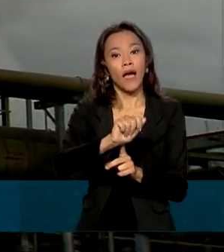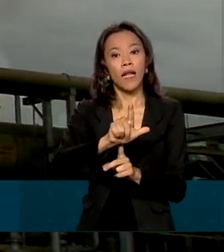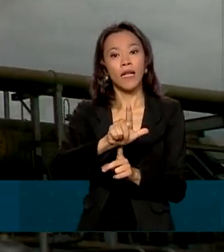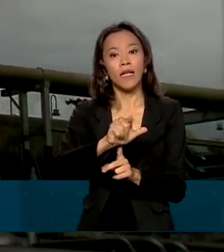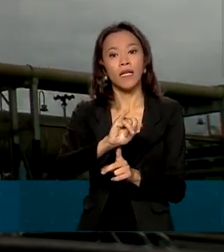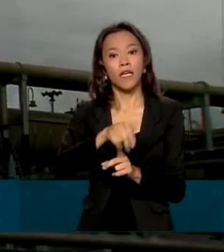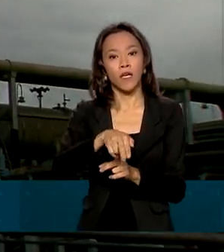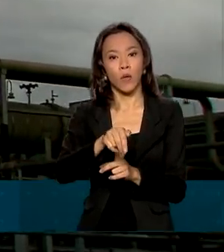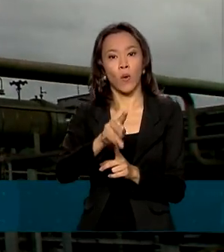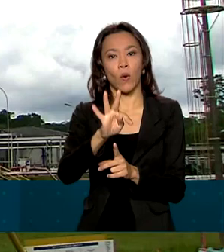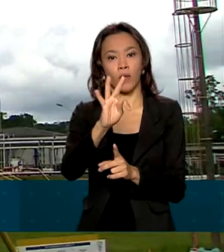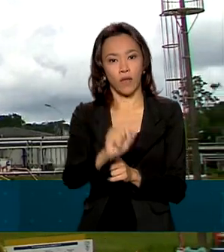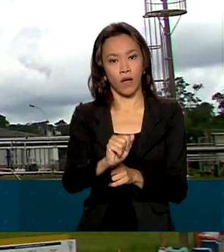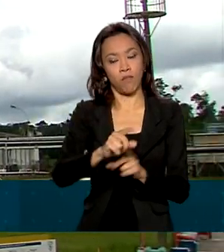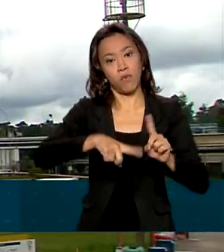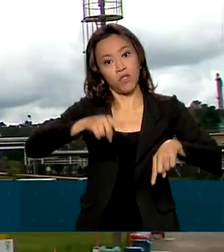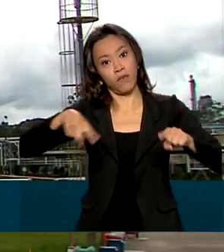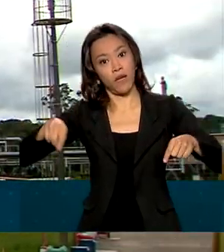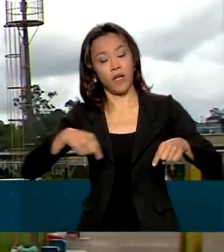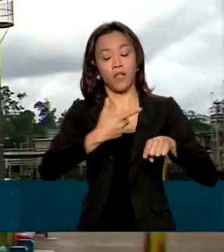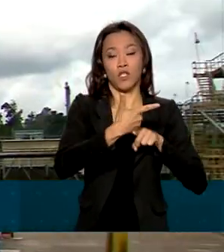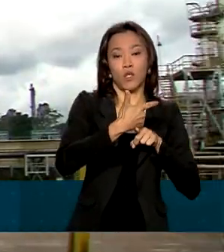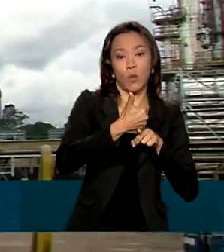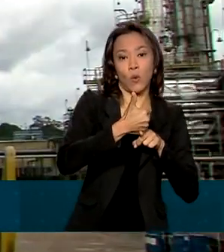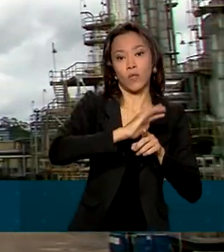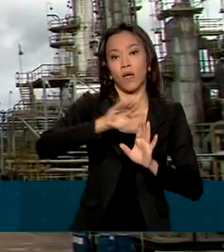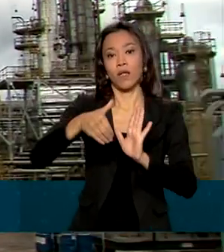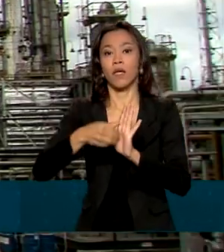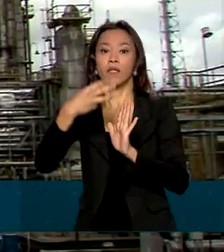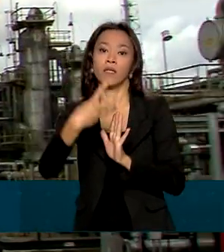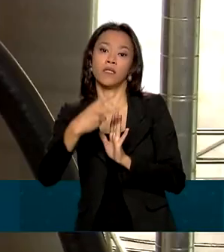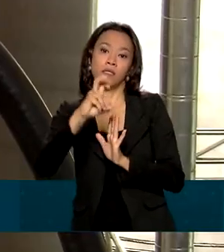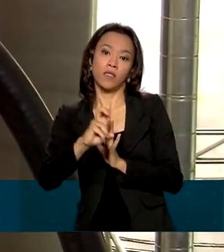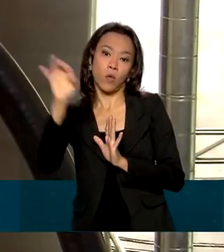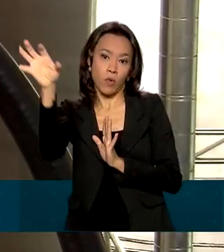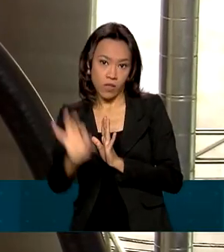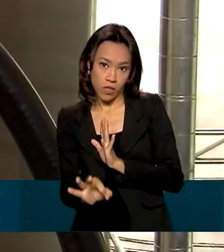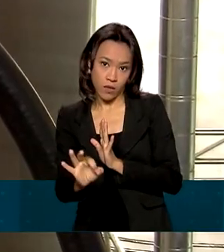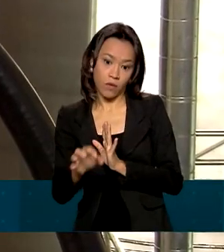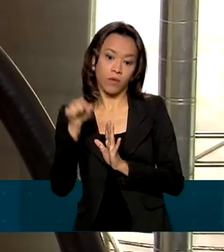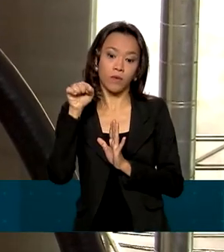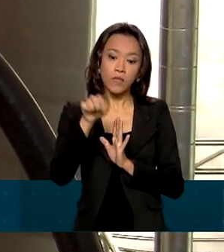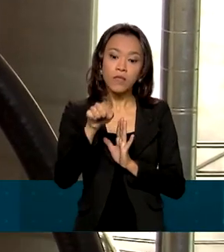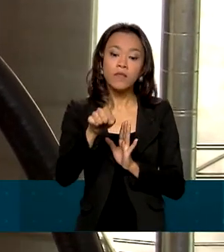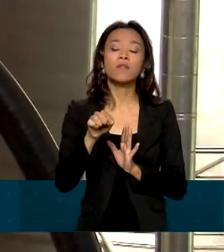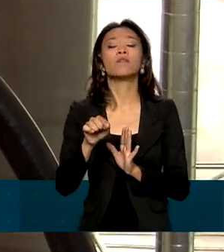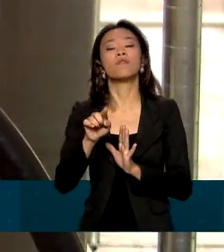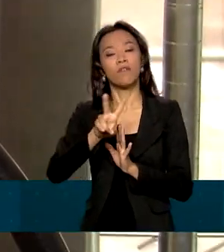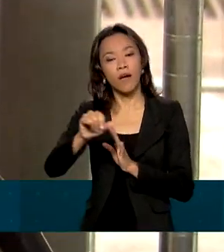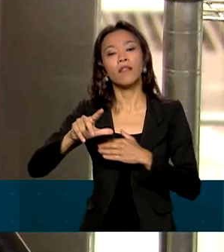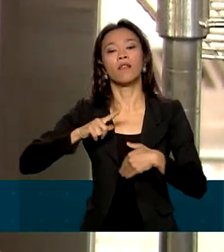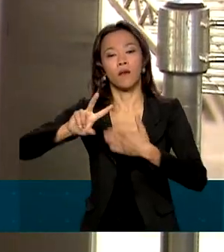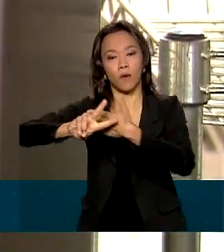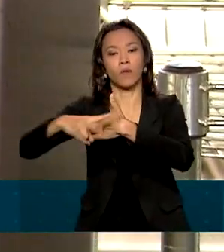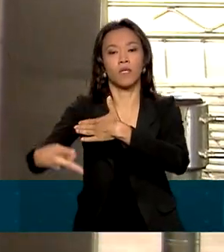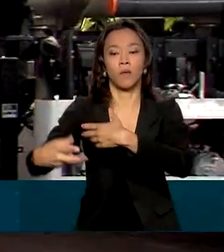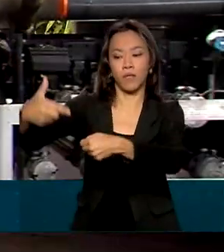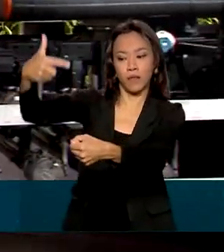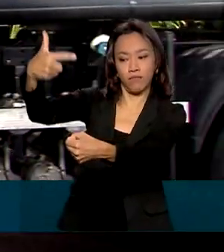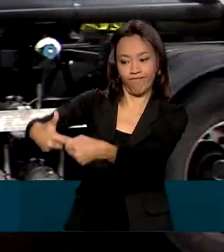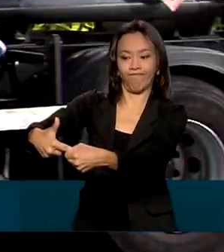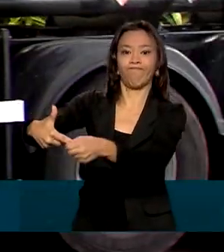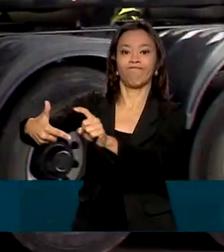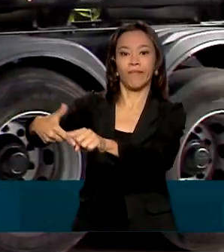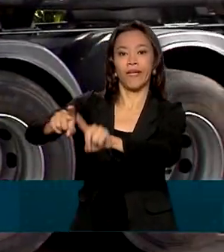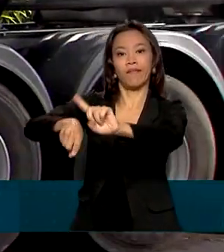variar entre 12% e 35%. Incide sobre um valor médio do combustível na bomba, que varia a